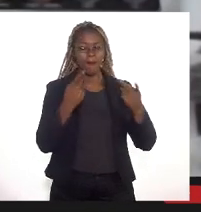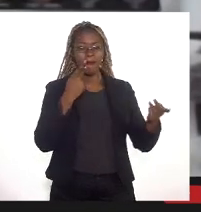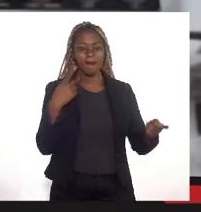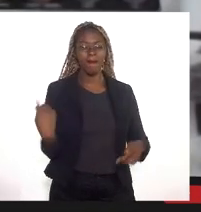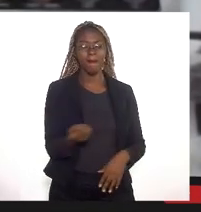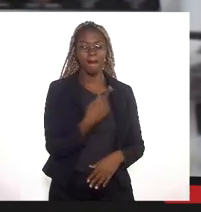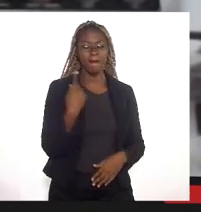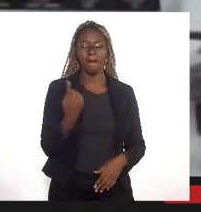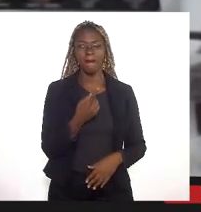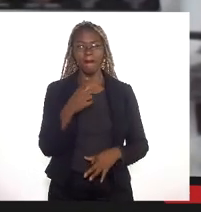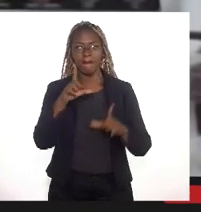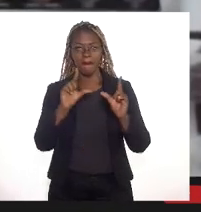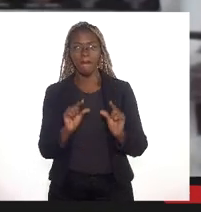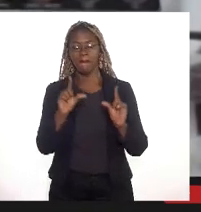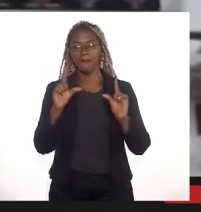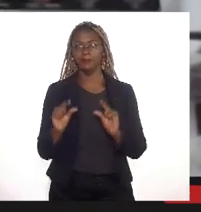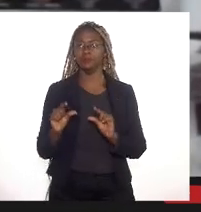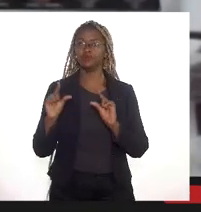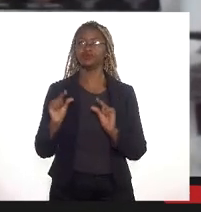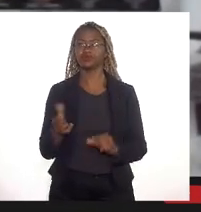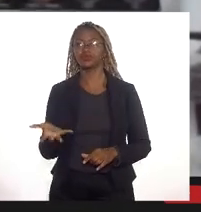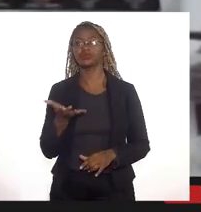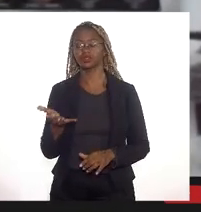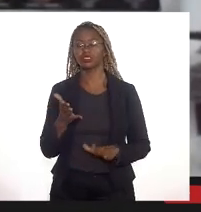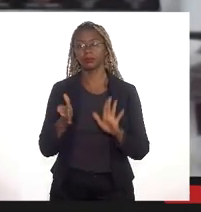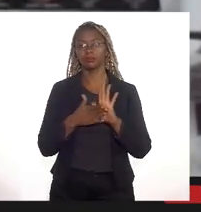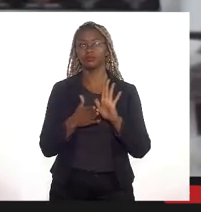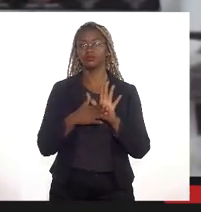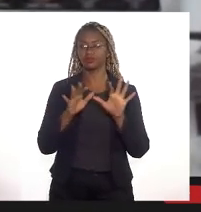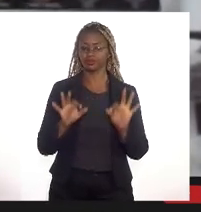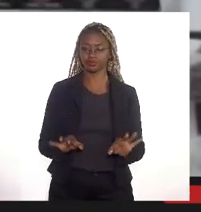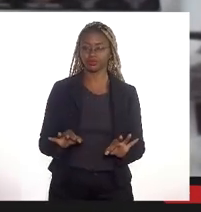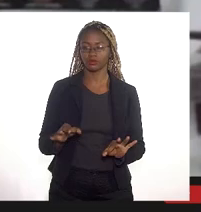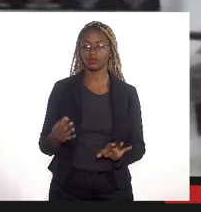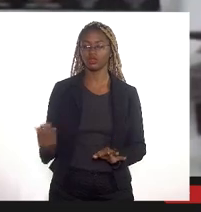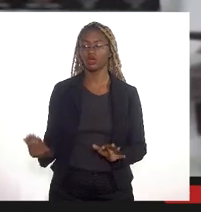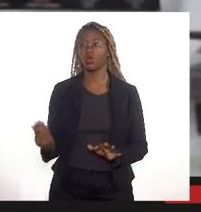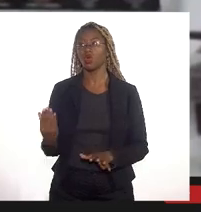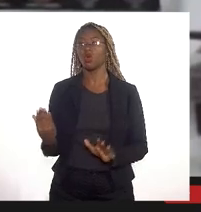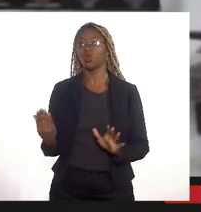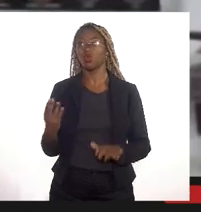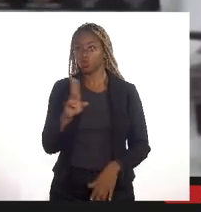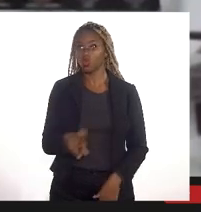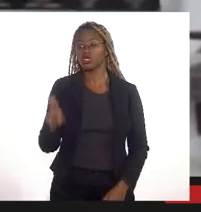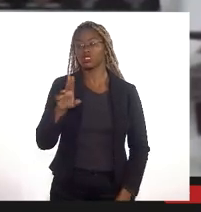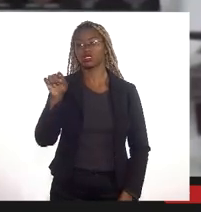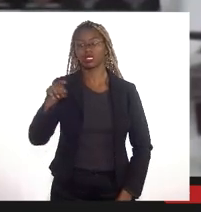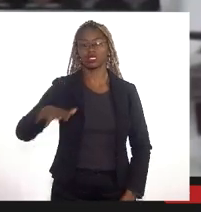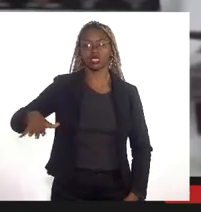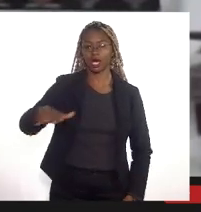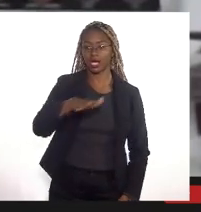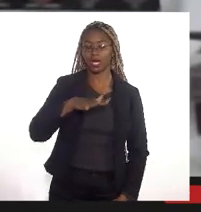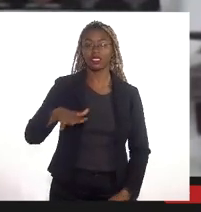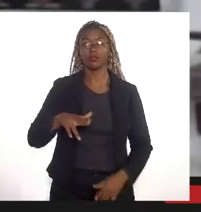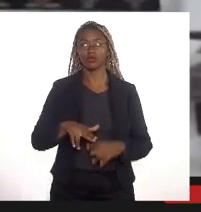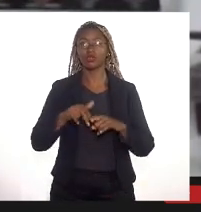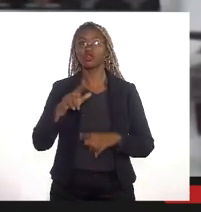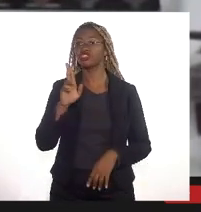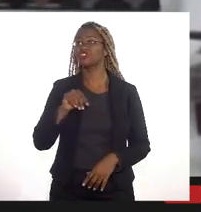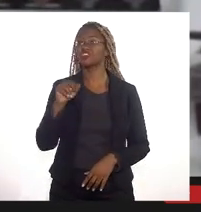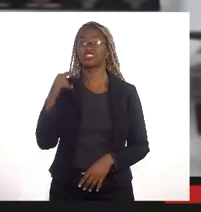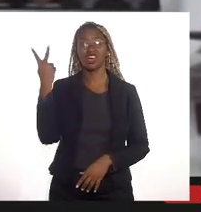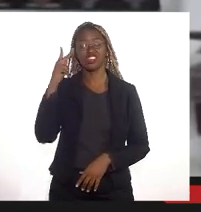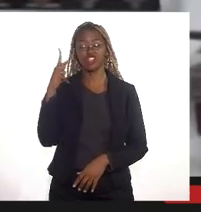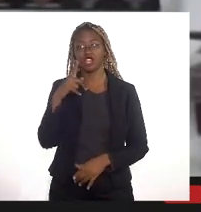vai inibir e que a gente pretende realmente dar uma função e uma ocupação para essa área porque nunca na história desse município nenhum